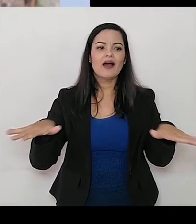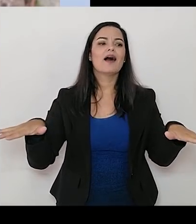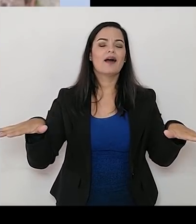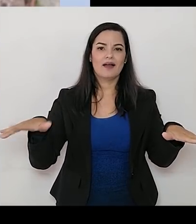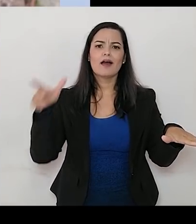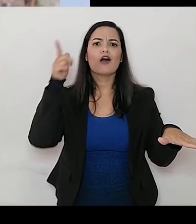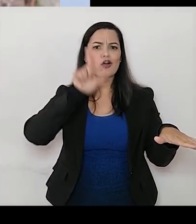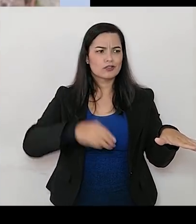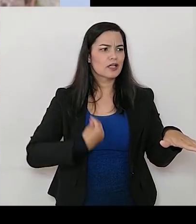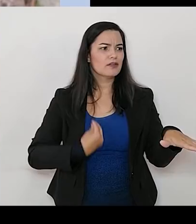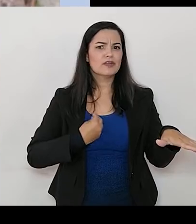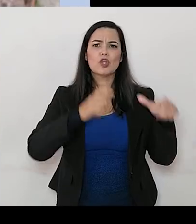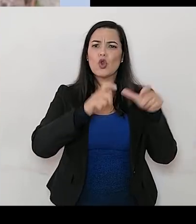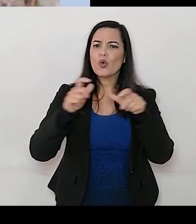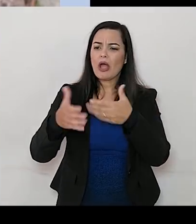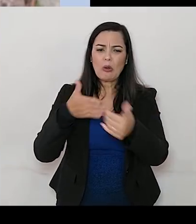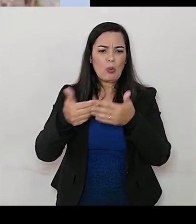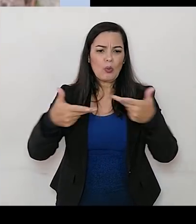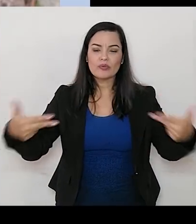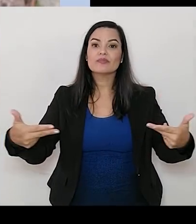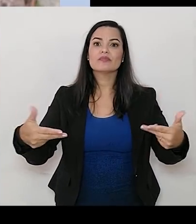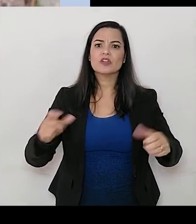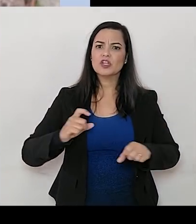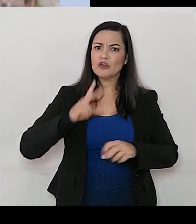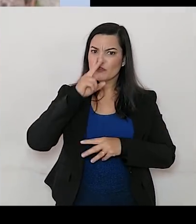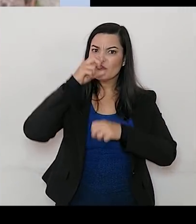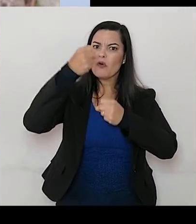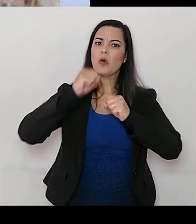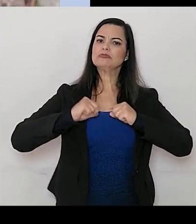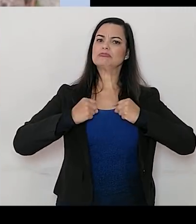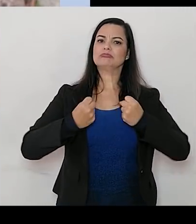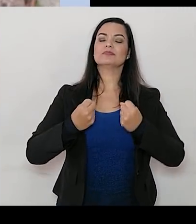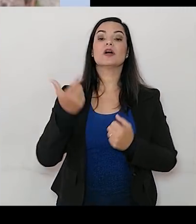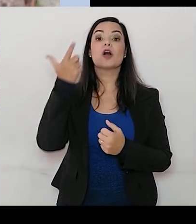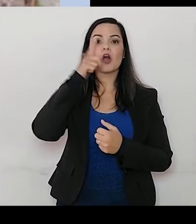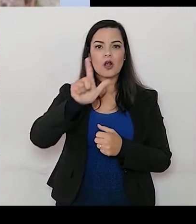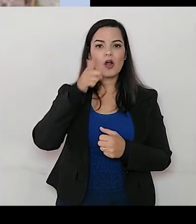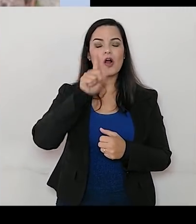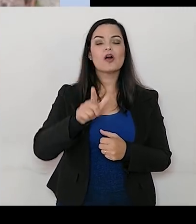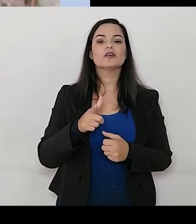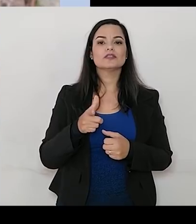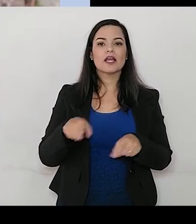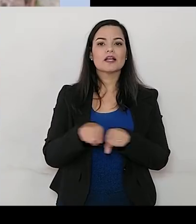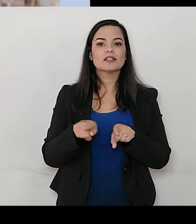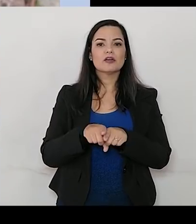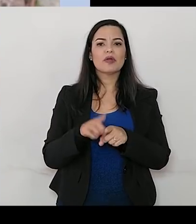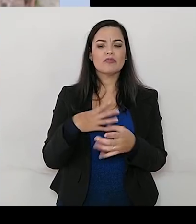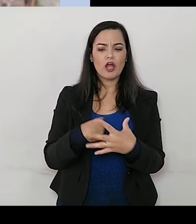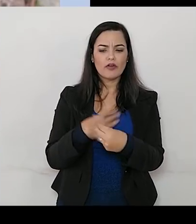viver em condições extremas, são extremamente resistentes, fortes, e conseguem se reproduzir em uma quantidade